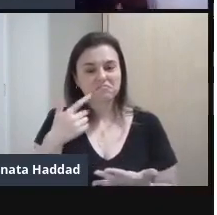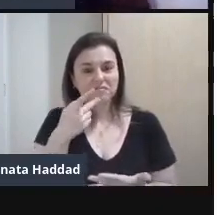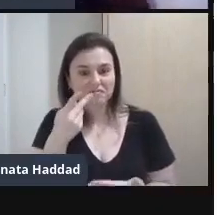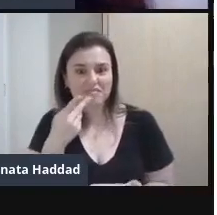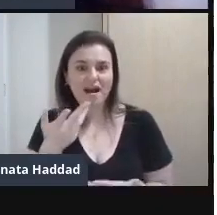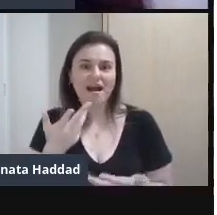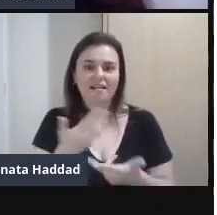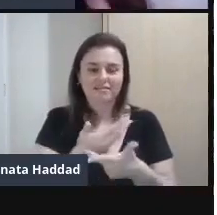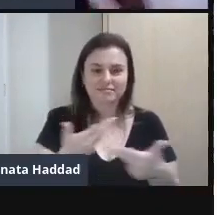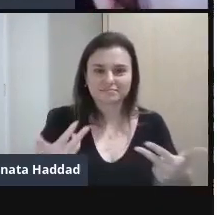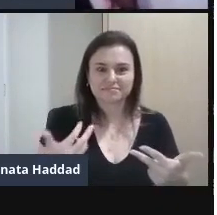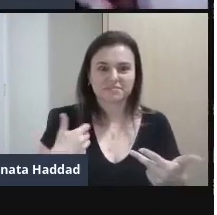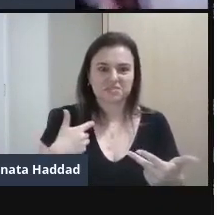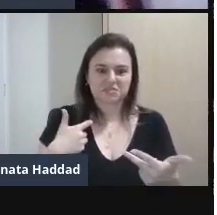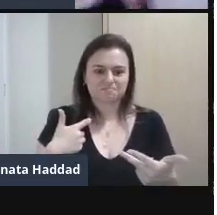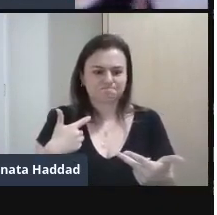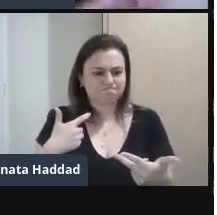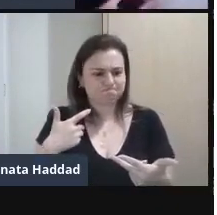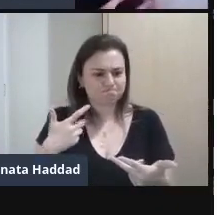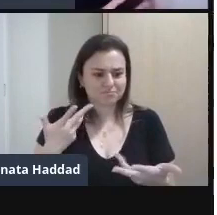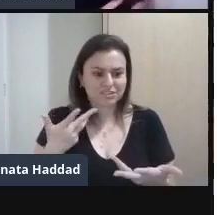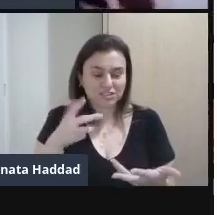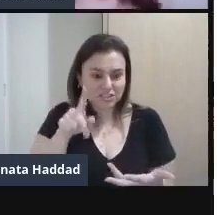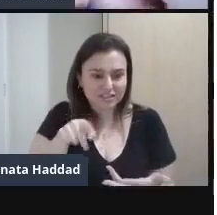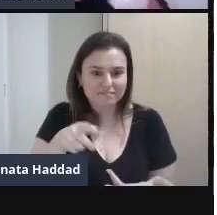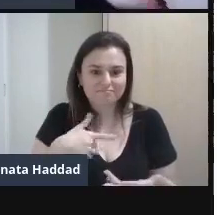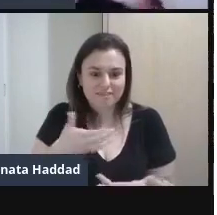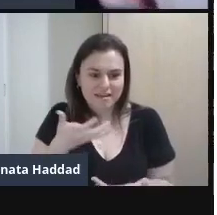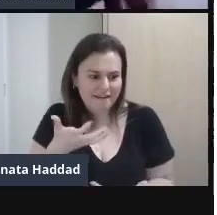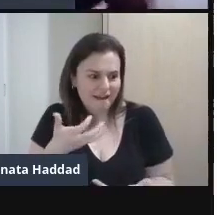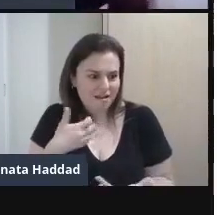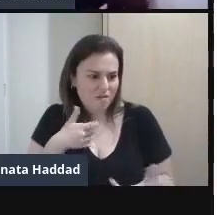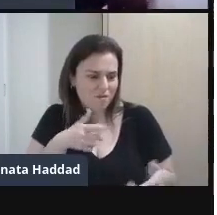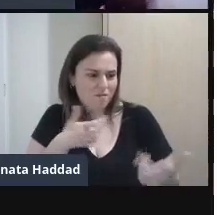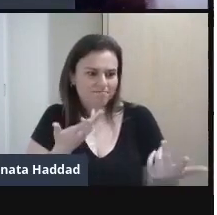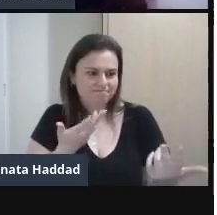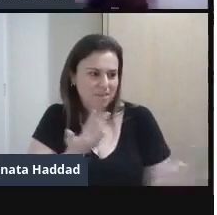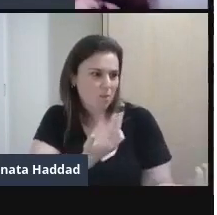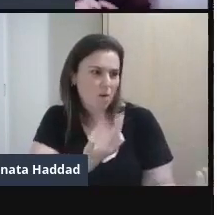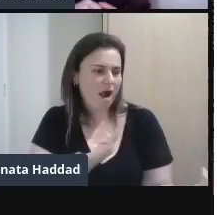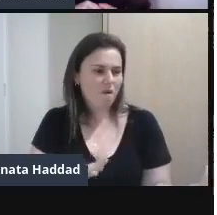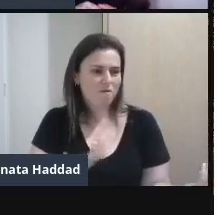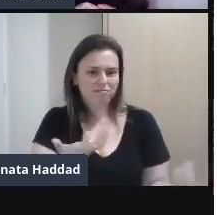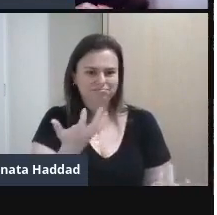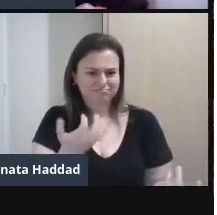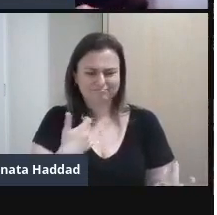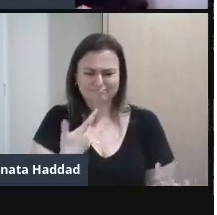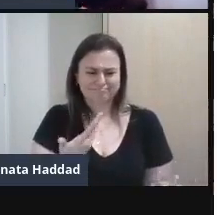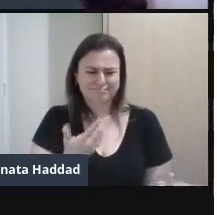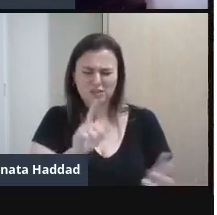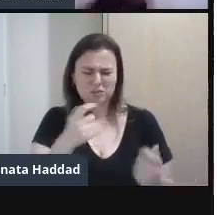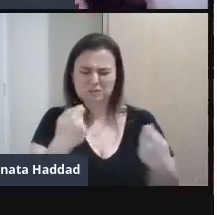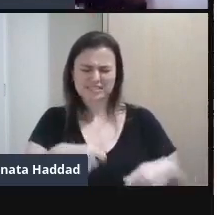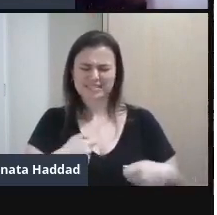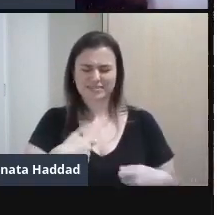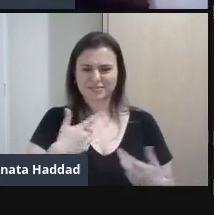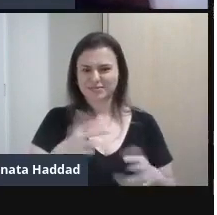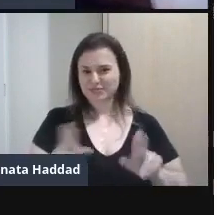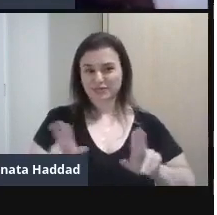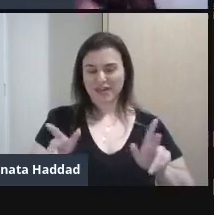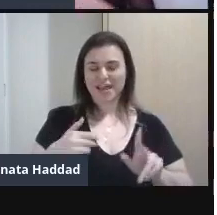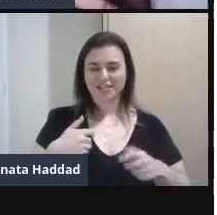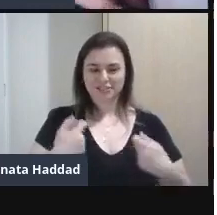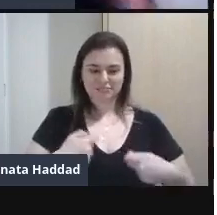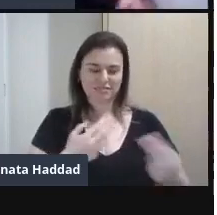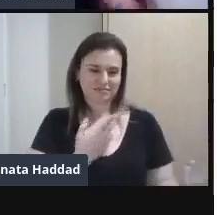massificação De querer ser igual E de perder A sua identidade Que é O que a massificação